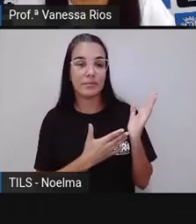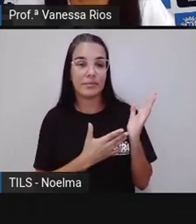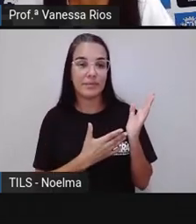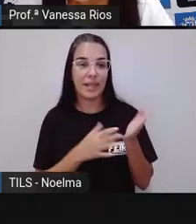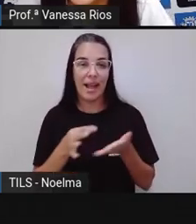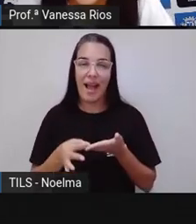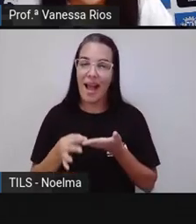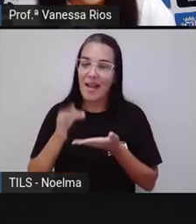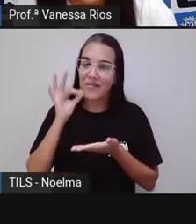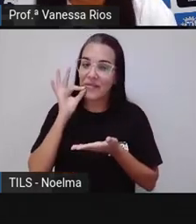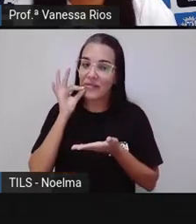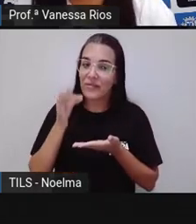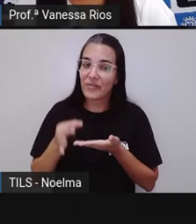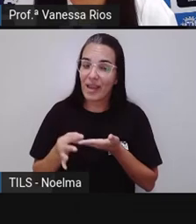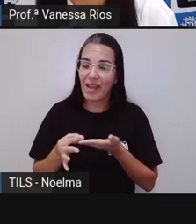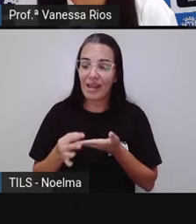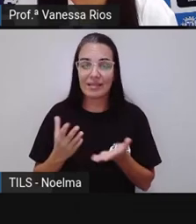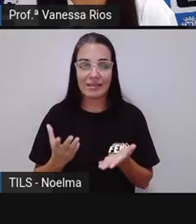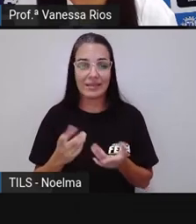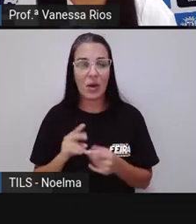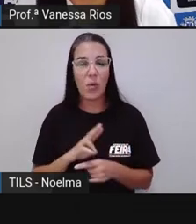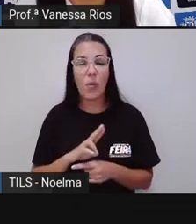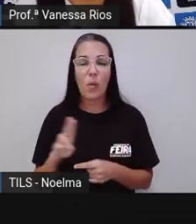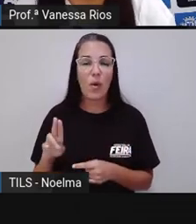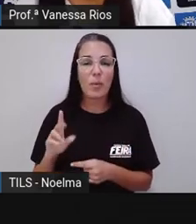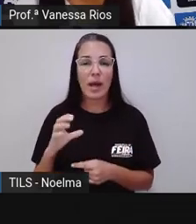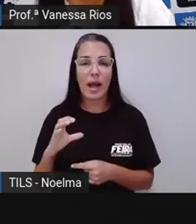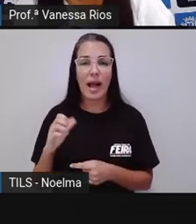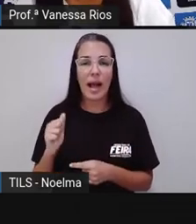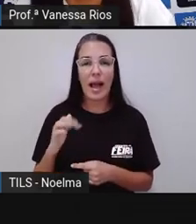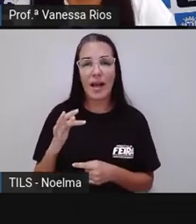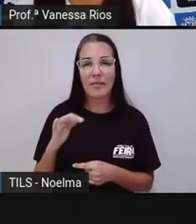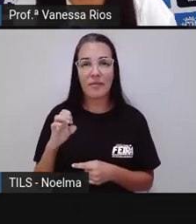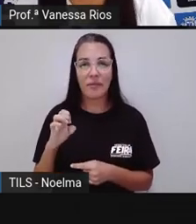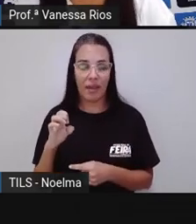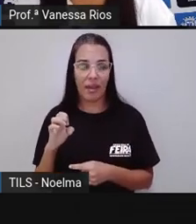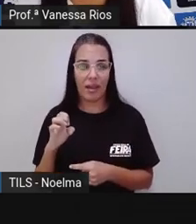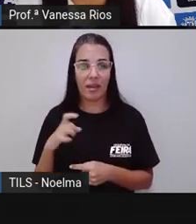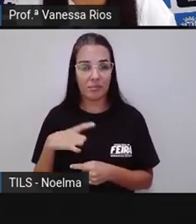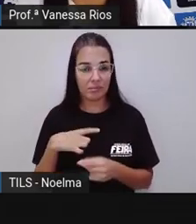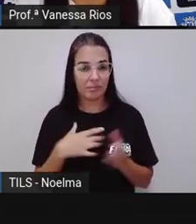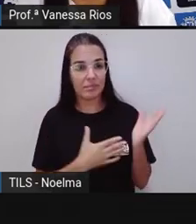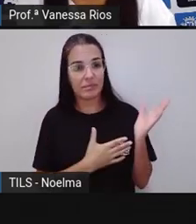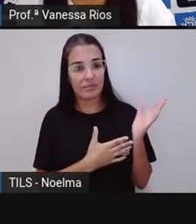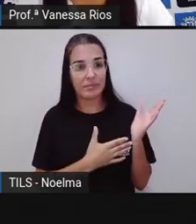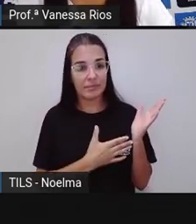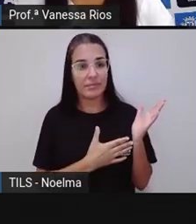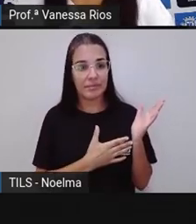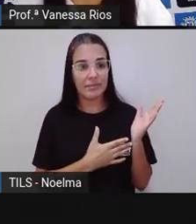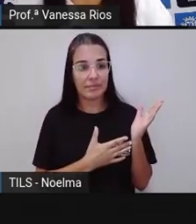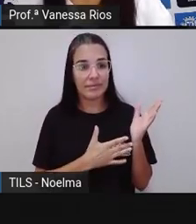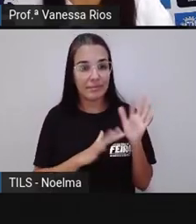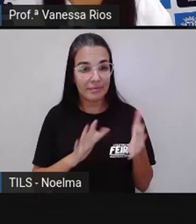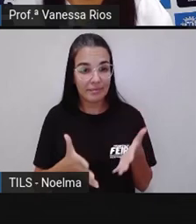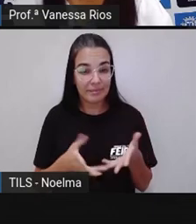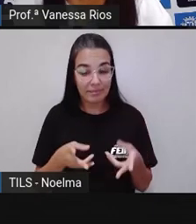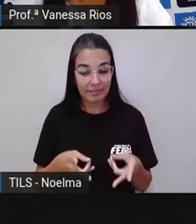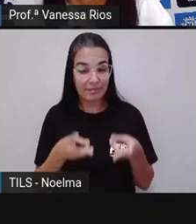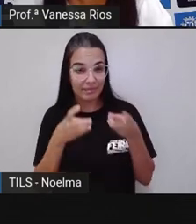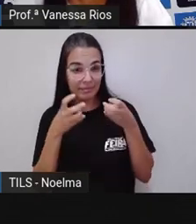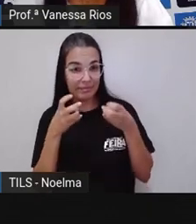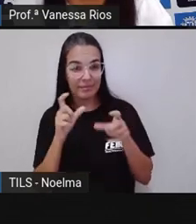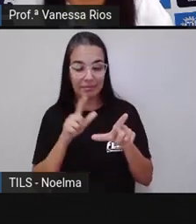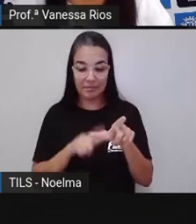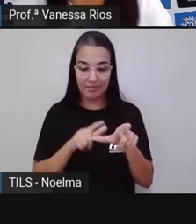café. O que a gente escreve a palavra café? A Pró escreveu aí embaixo. Então, vocês já estão observando